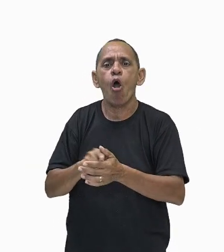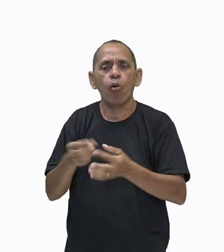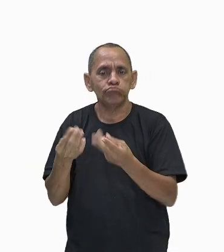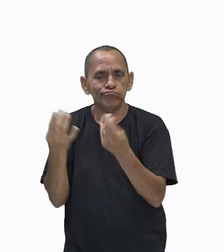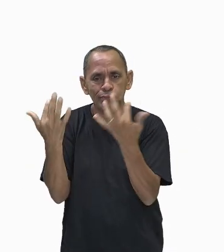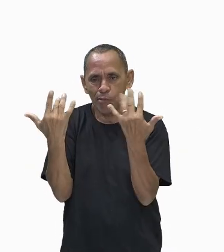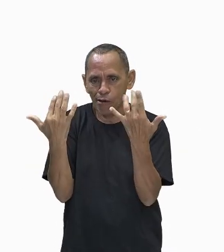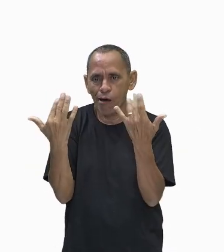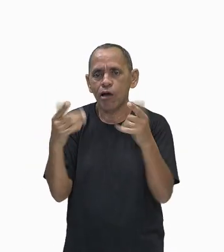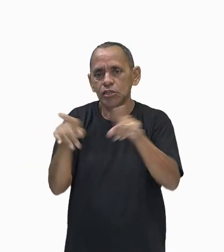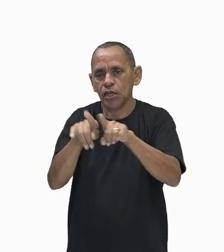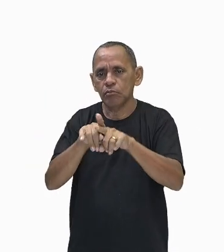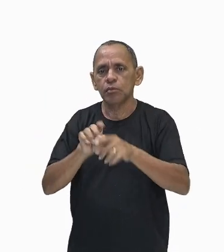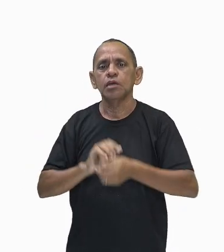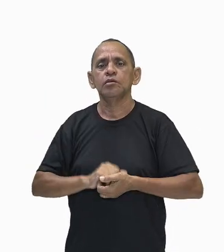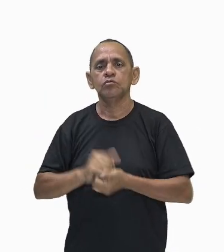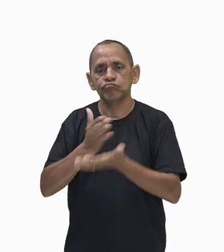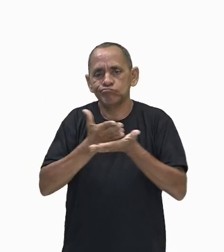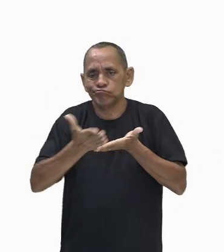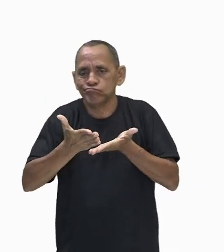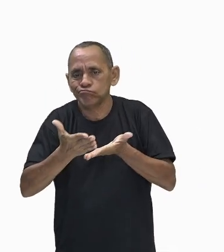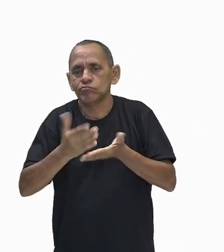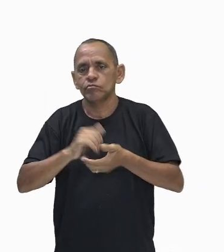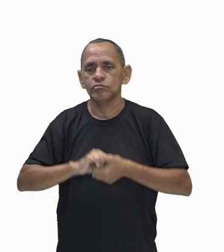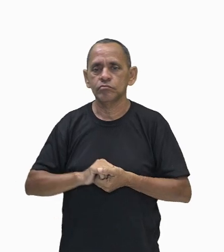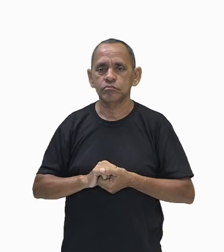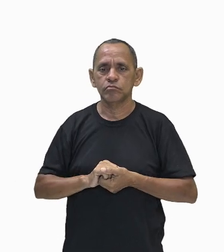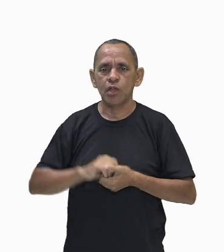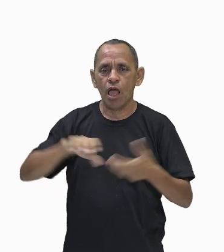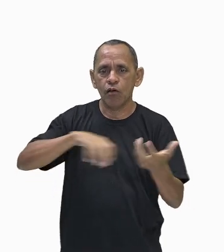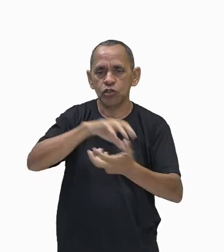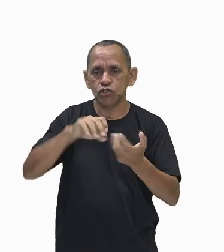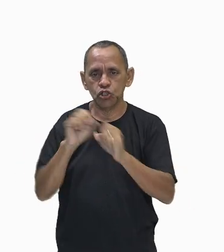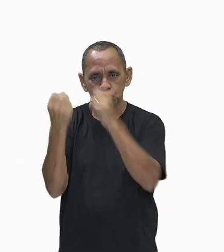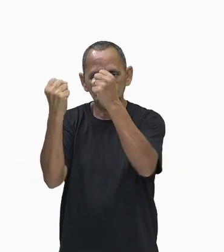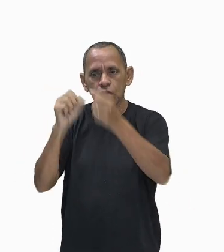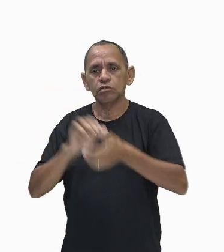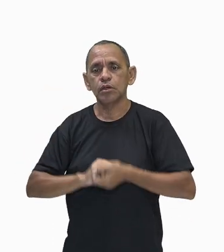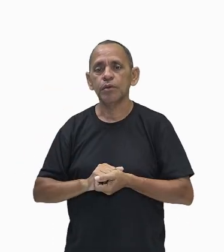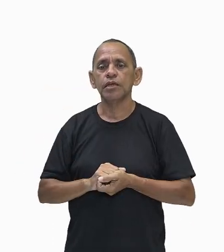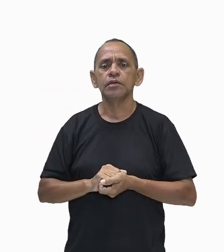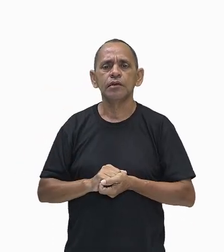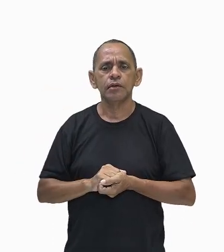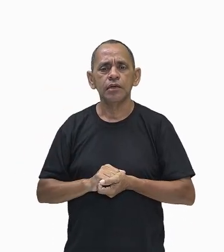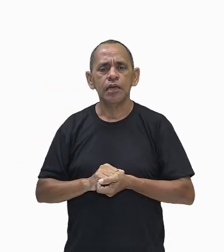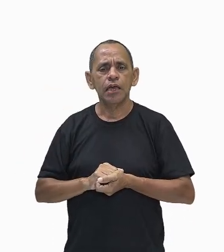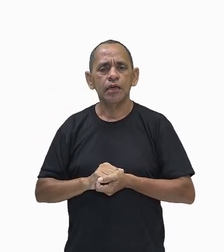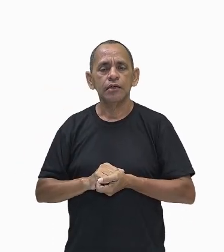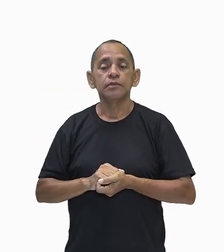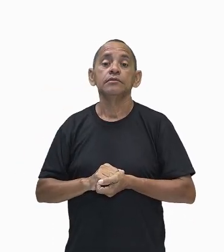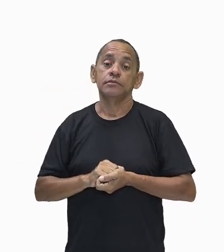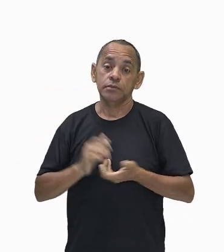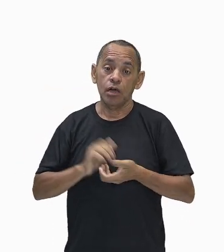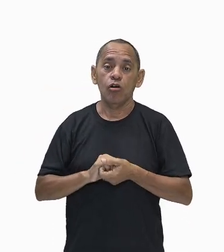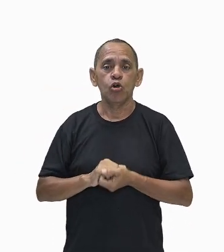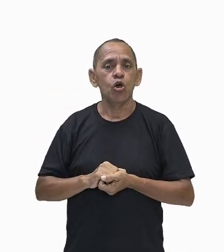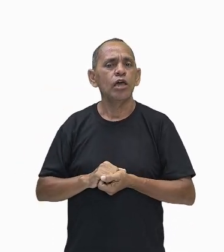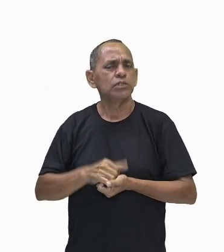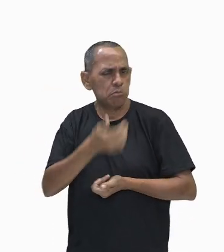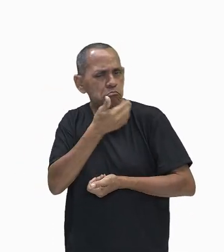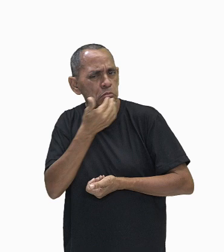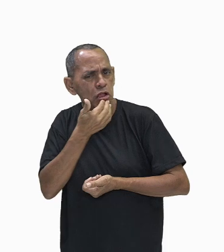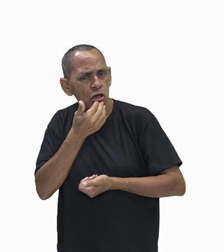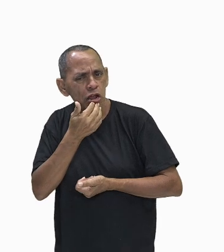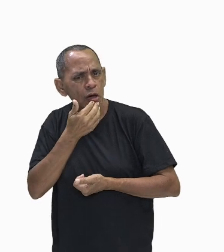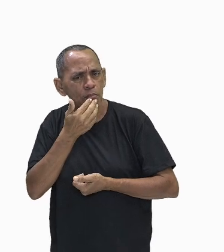revolução industrial. Adiante. Essas inovações aprimorar, aprimoramento das